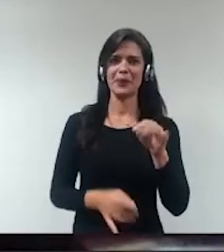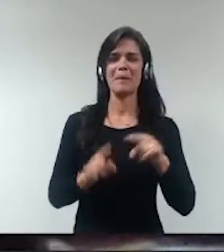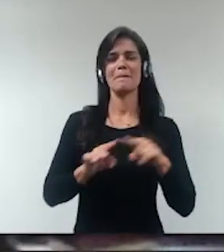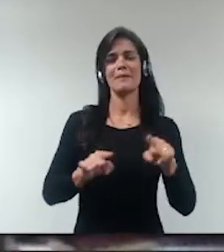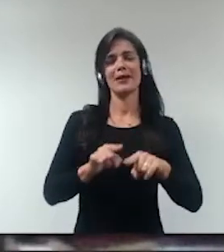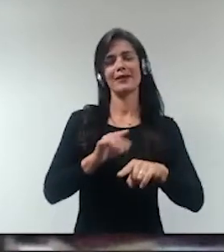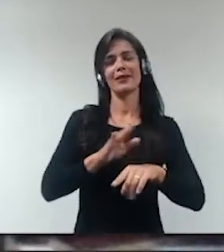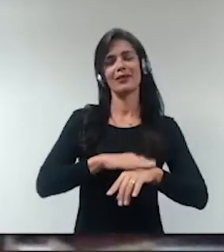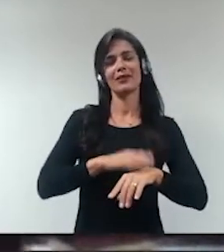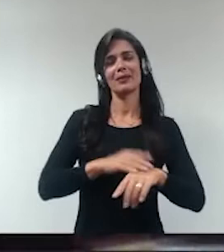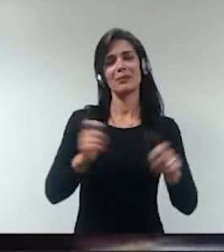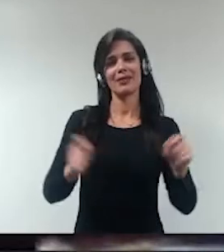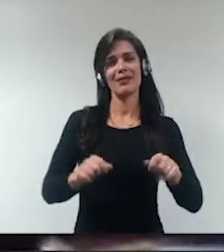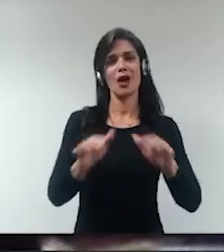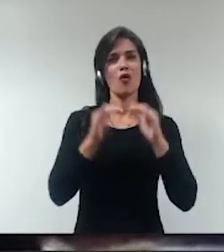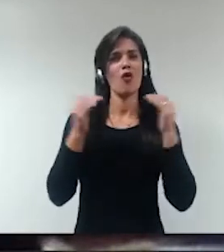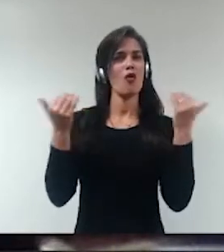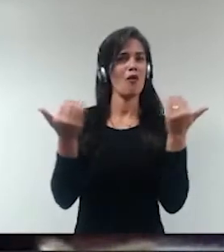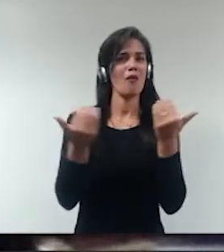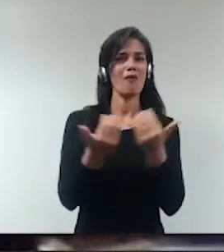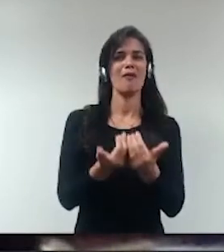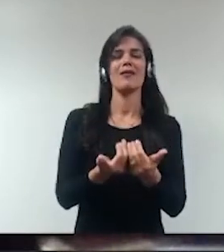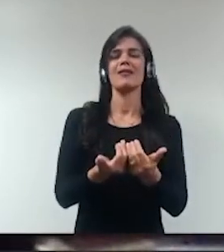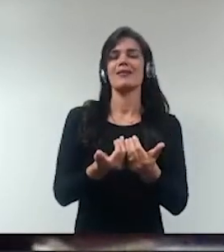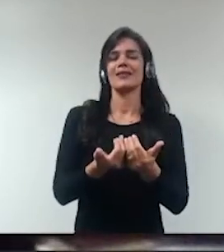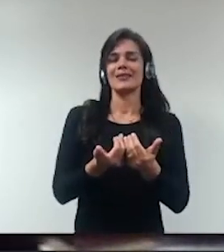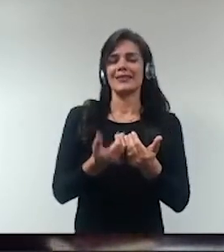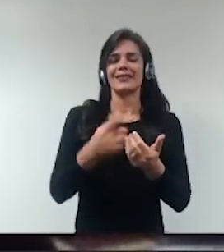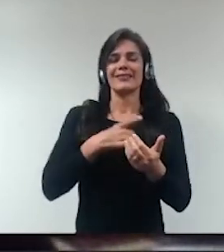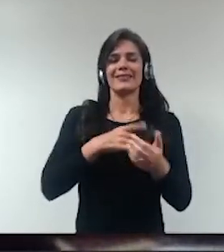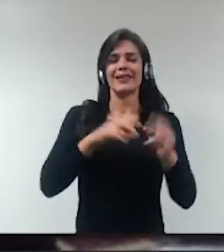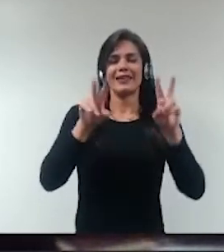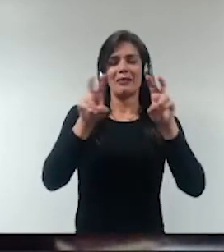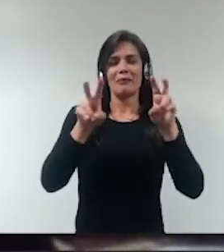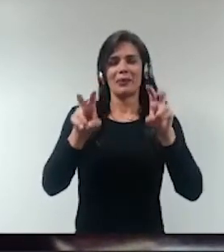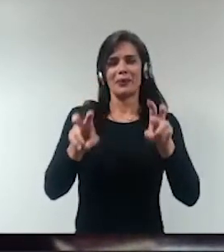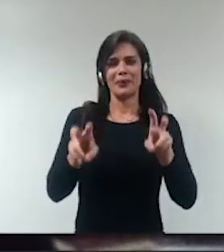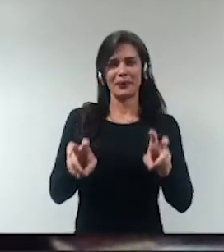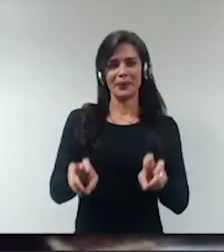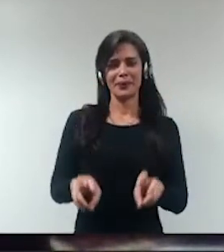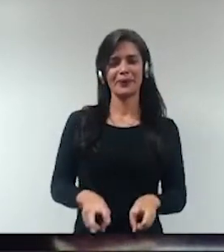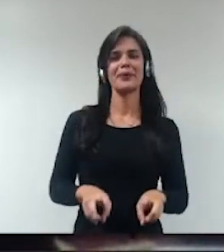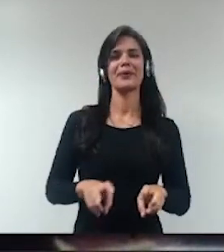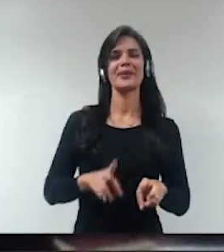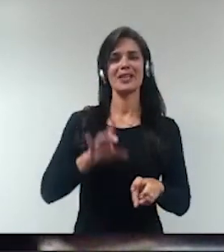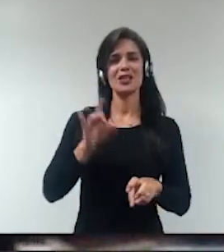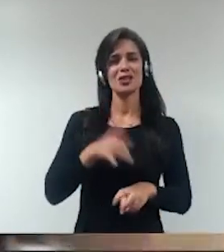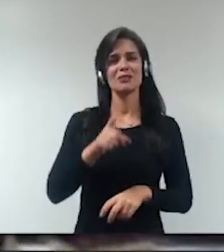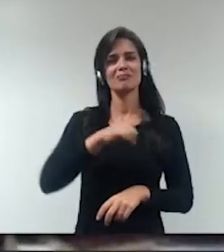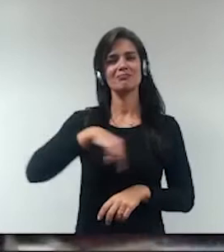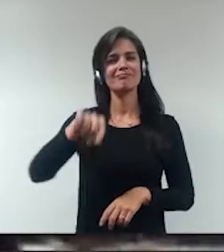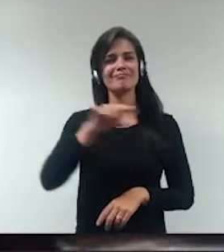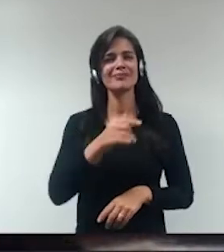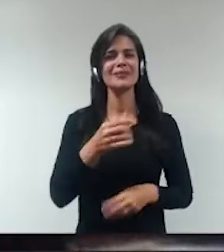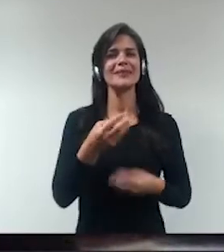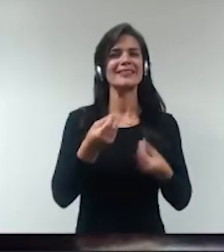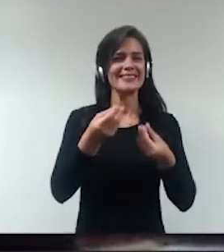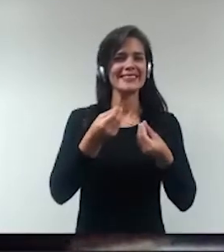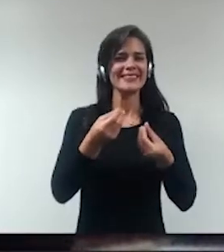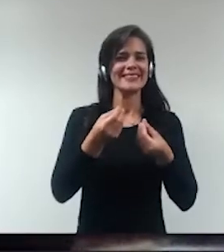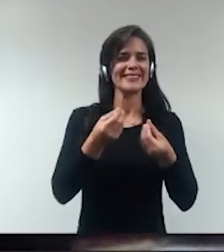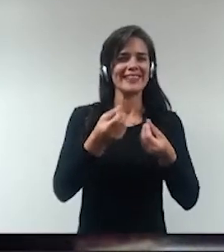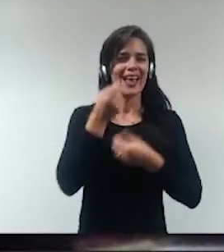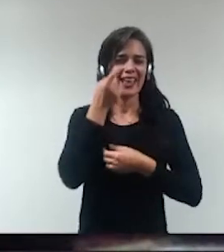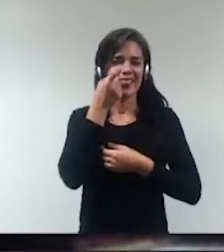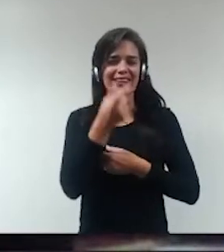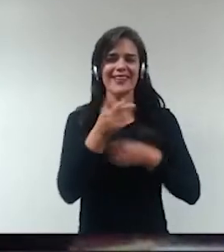dispõe, o congresso é grande, são muitos painéis, muitas salas. Então, é mais para a gente aguçar ainda mais o nosso